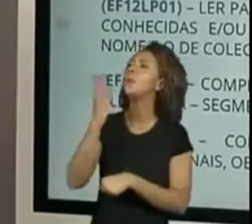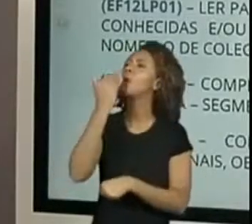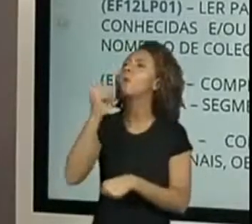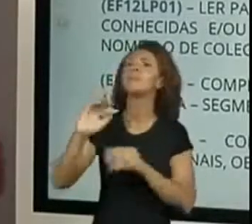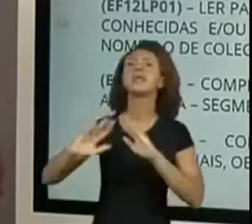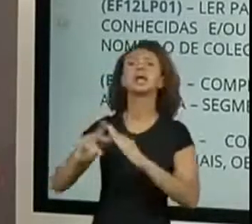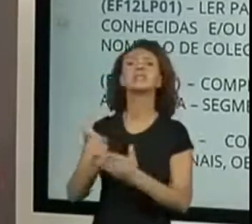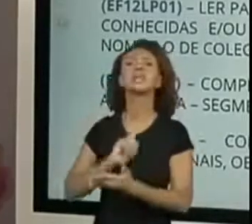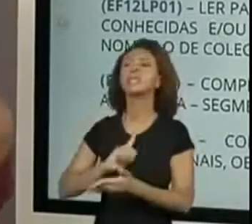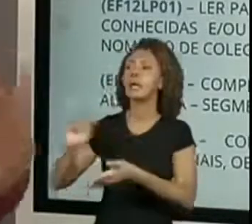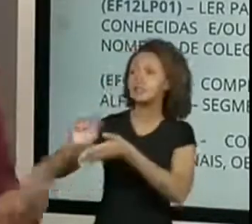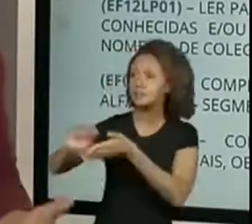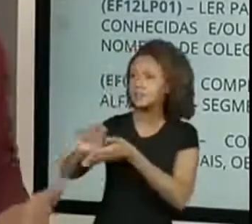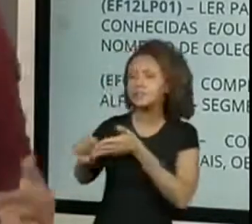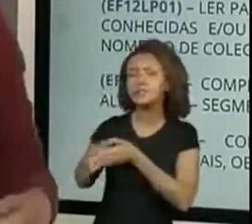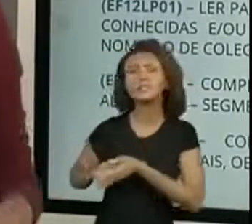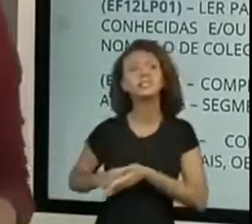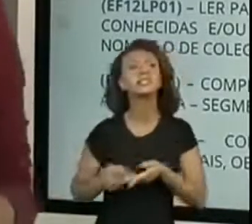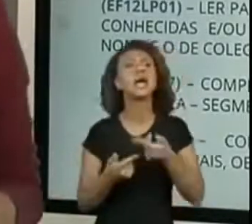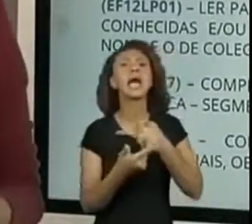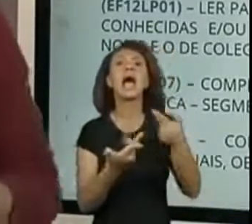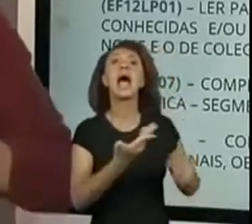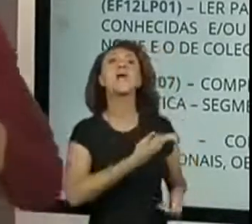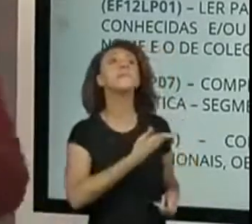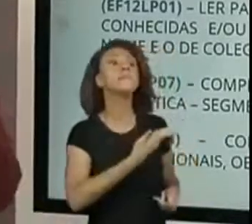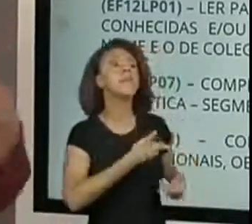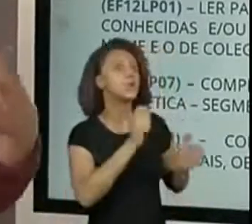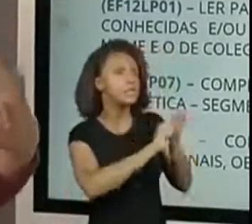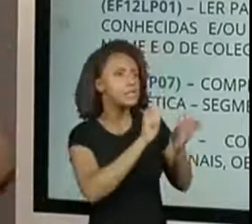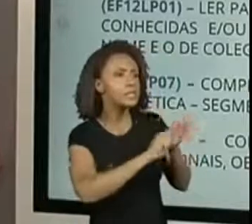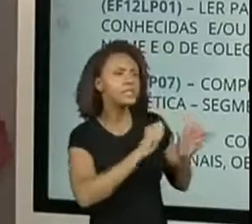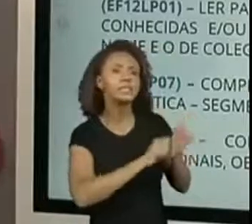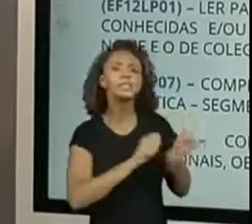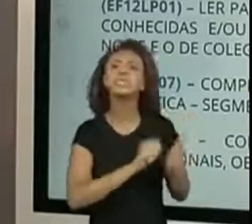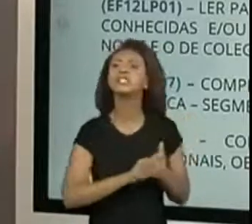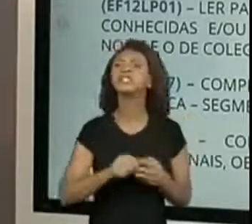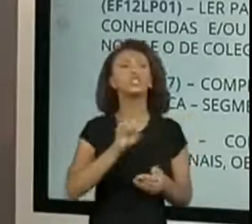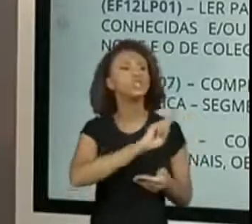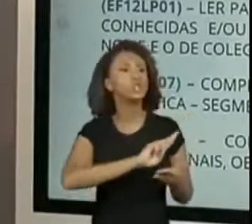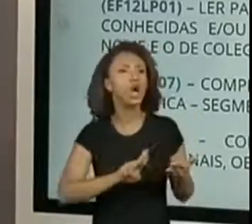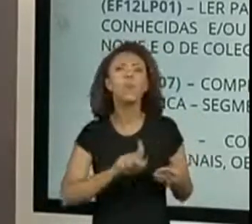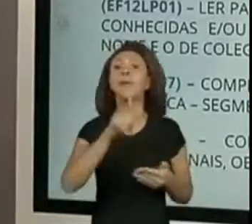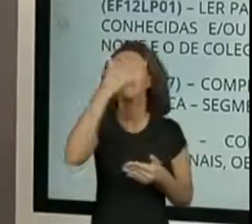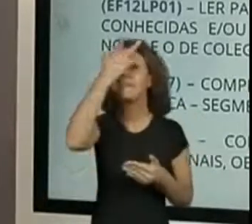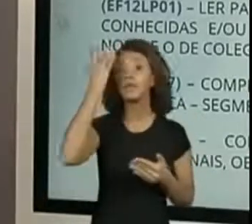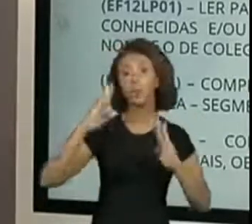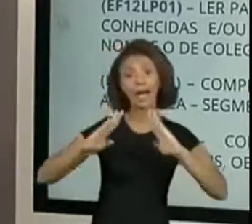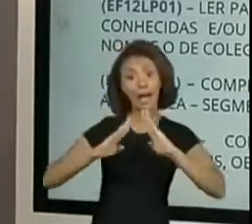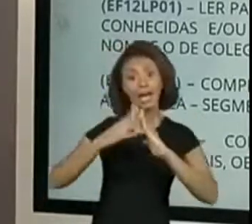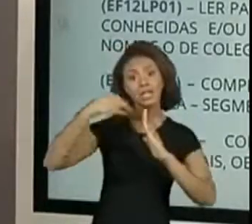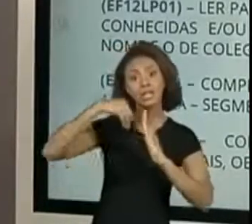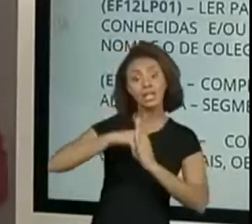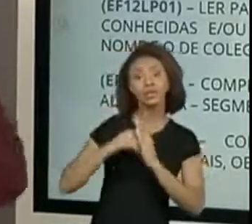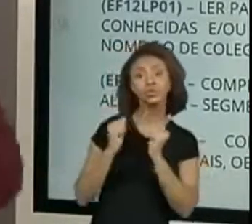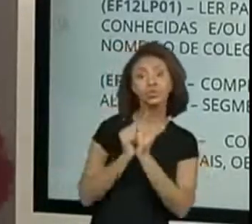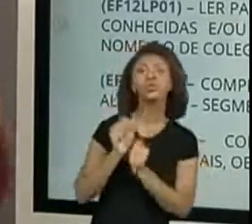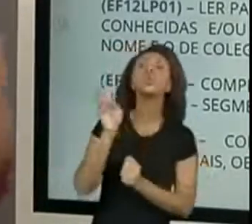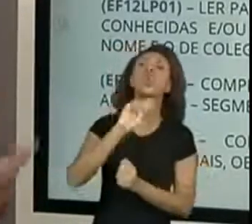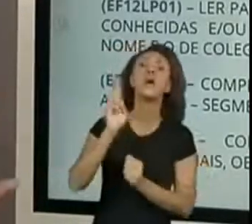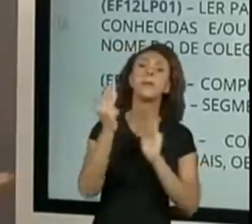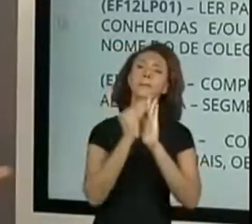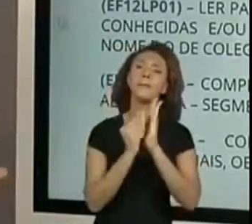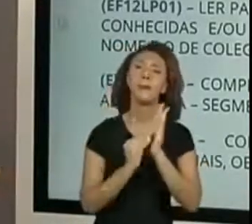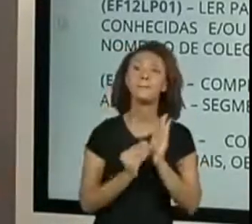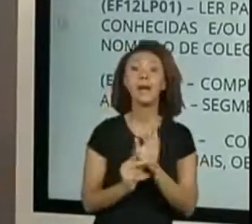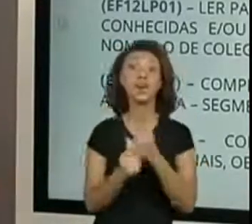tem em casa, faz lista do nome dos seus amigos, lista dos nomes das pessoas que moram com vocês. Pode fazer lista das suas